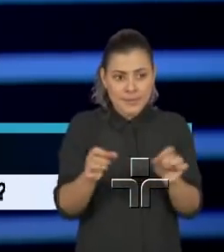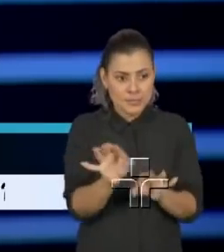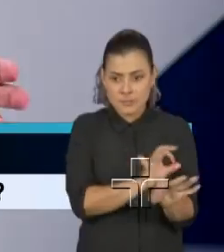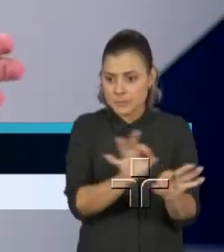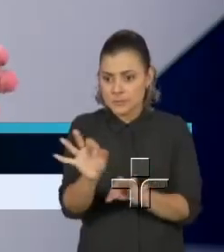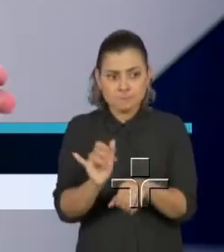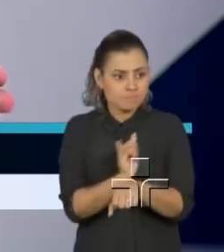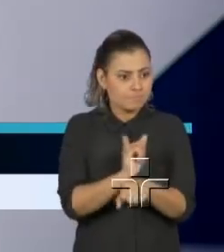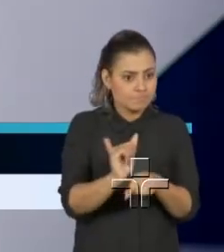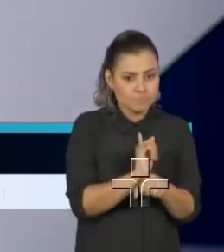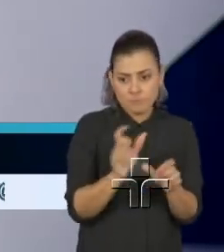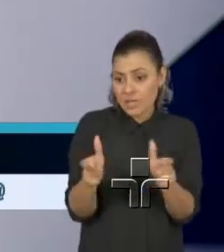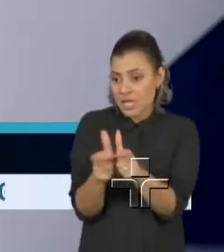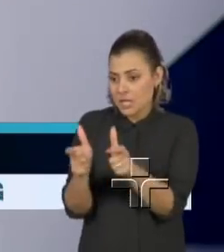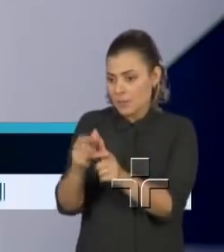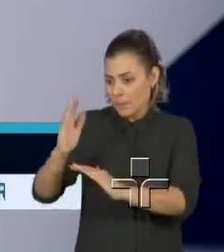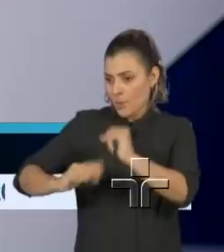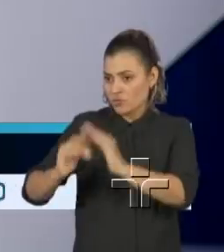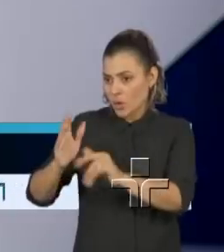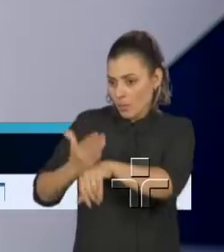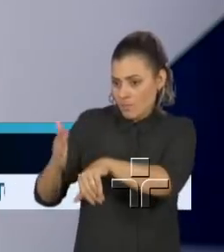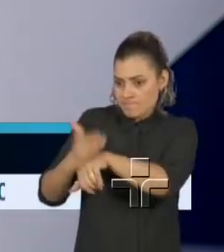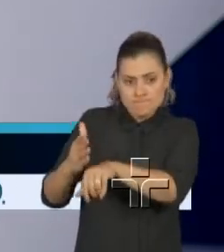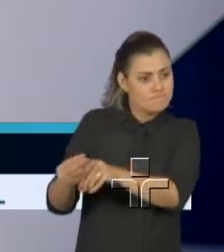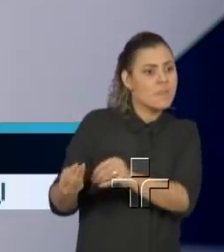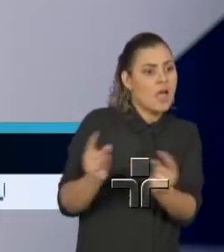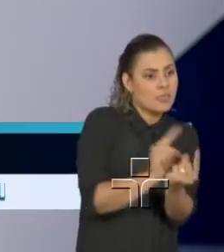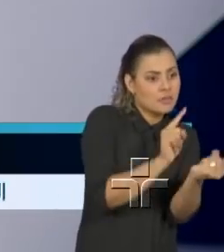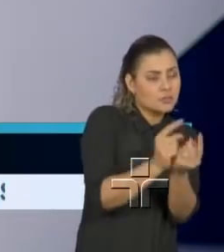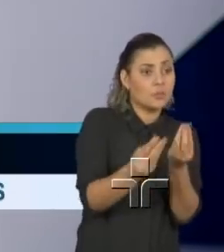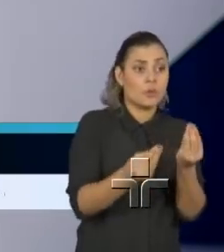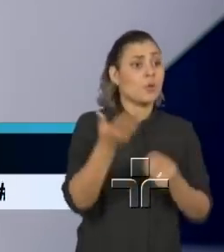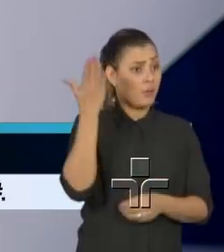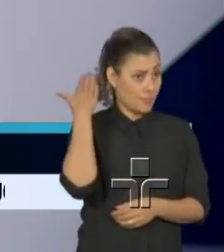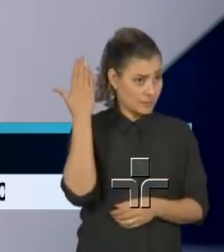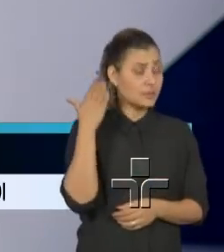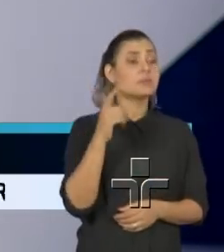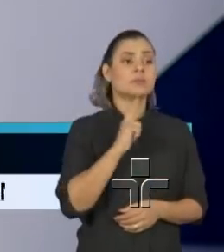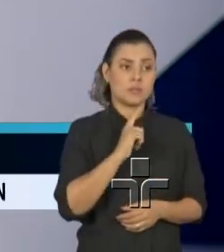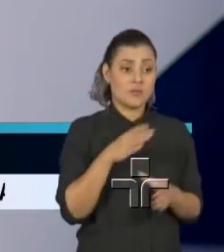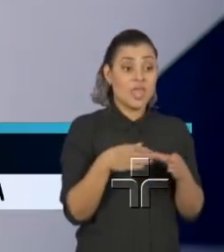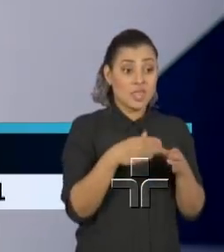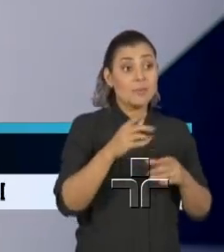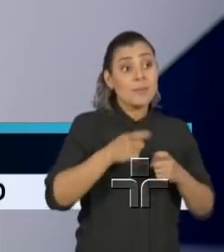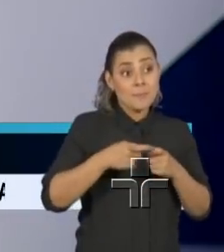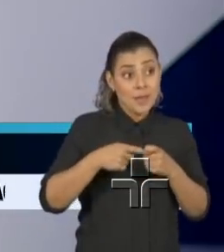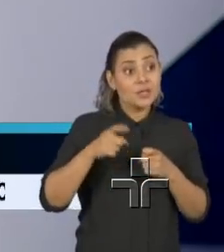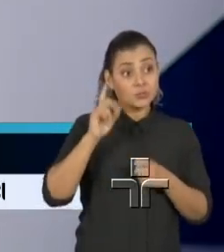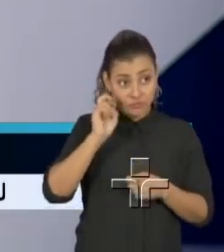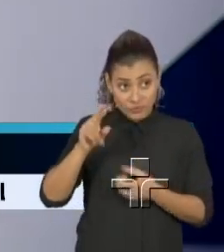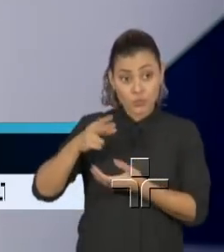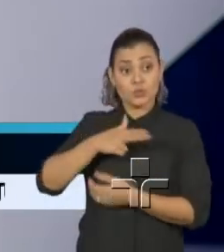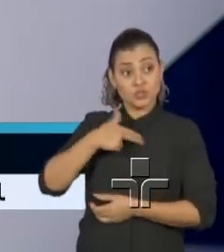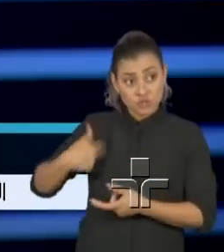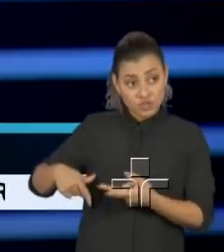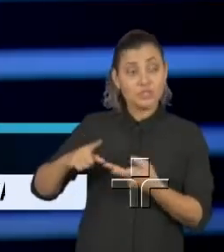preparando as equipes para serem treinadas. Lembre-se que houve uma grande mortalidade das equipes médicas nos lugares afetados, normalmente China e Irã. Lembre-se-se das